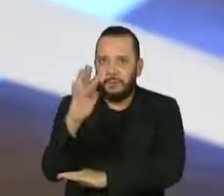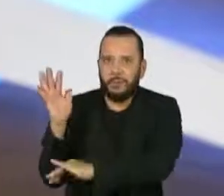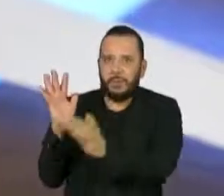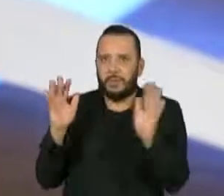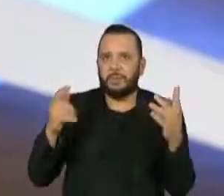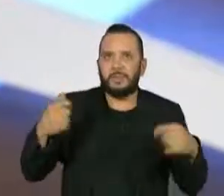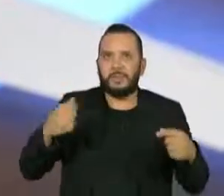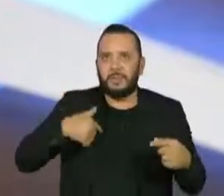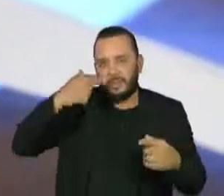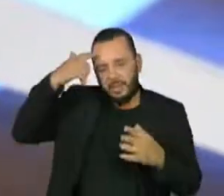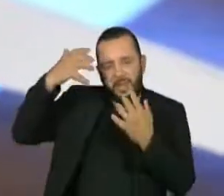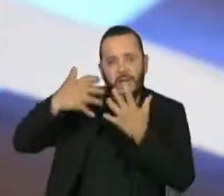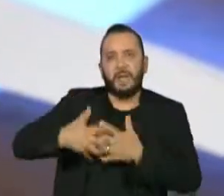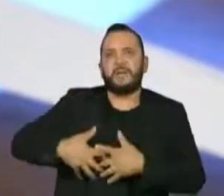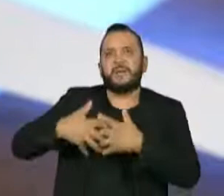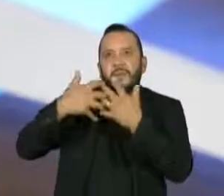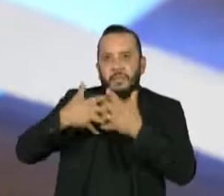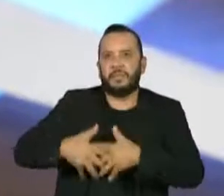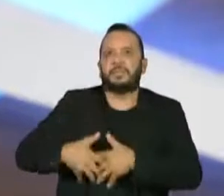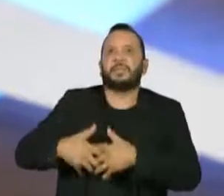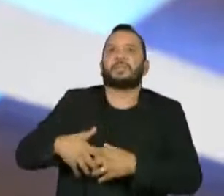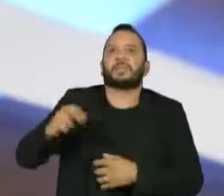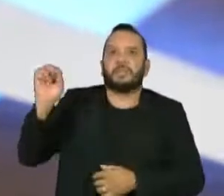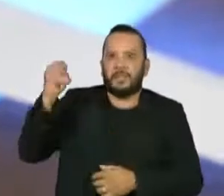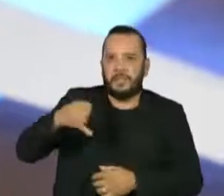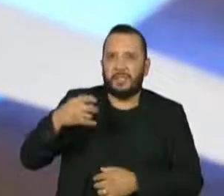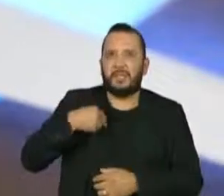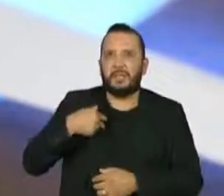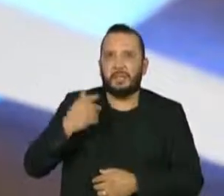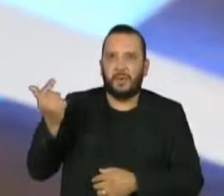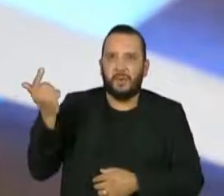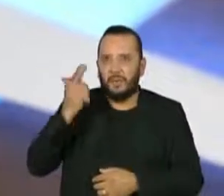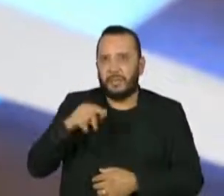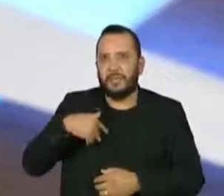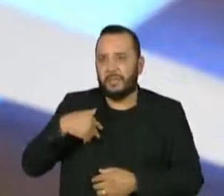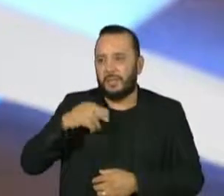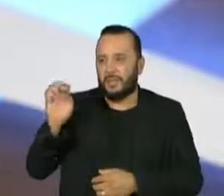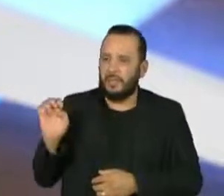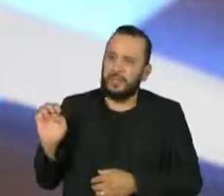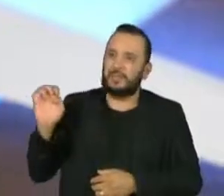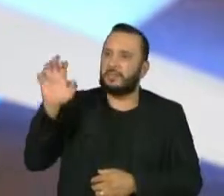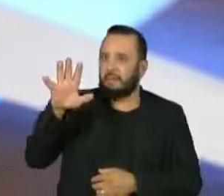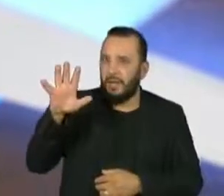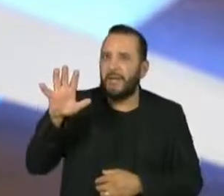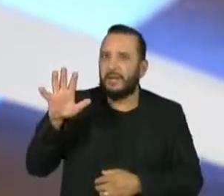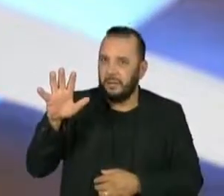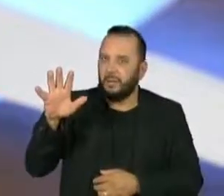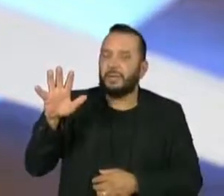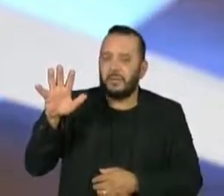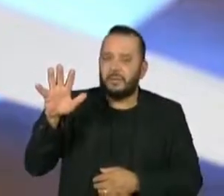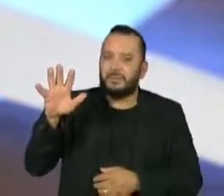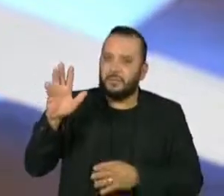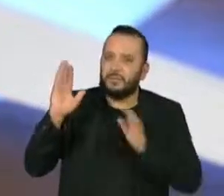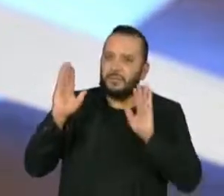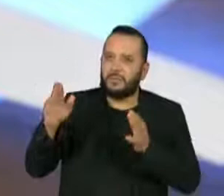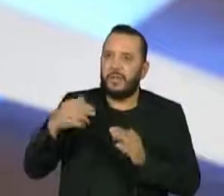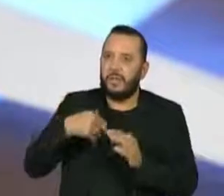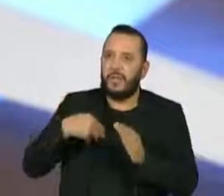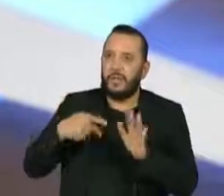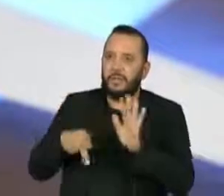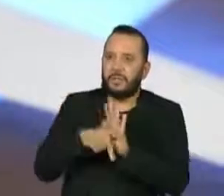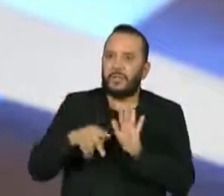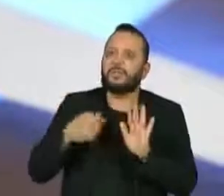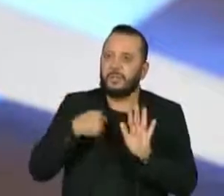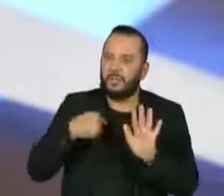refletir bastante para que o nosso estado seja um dos estados amazônicos